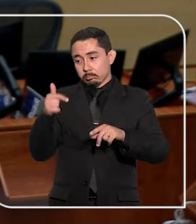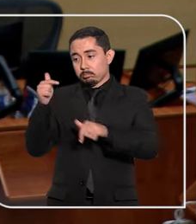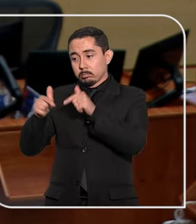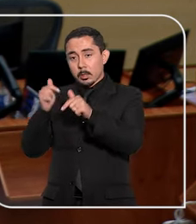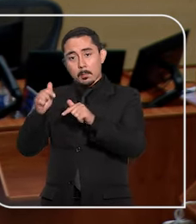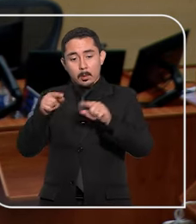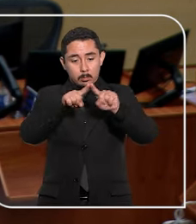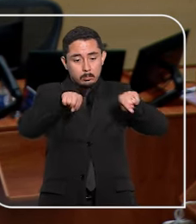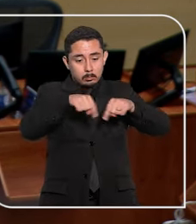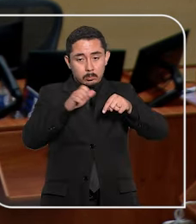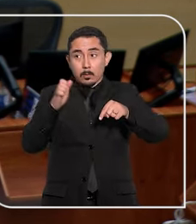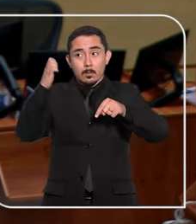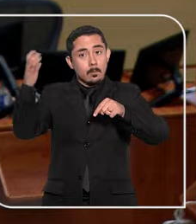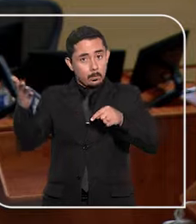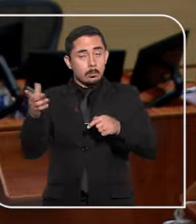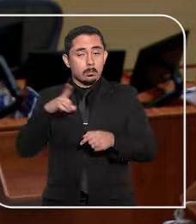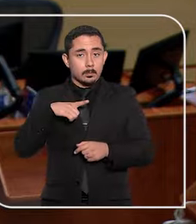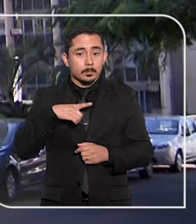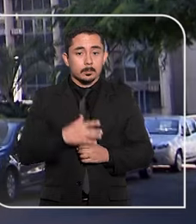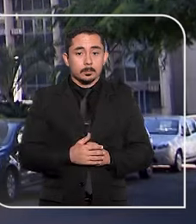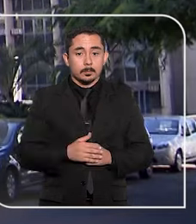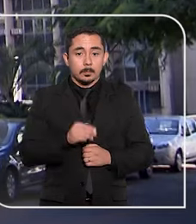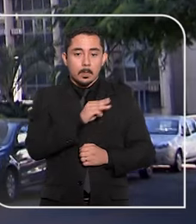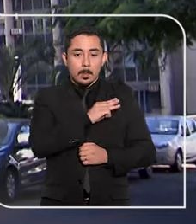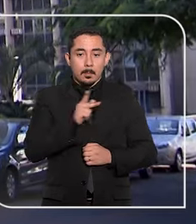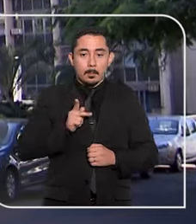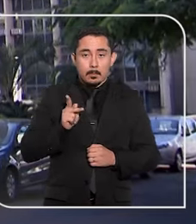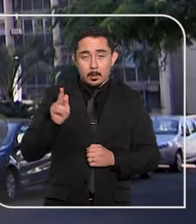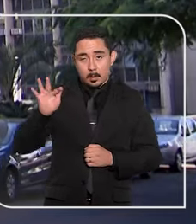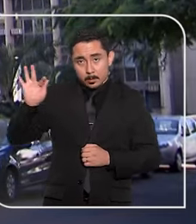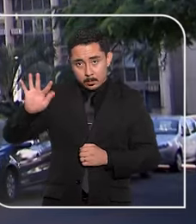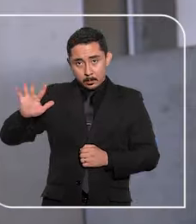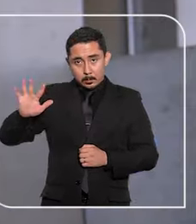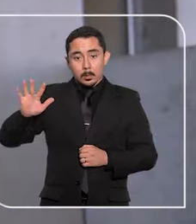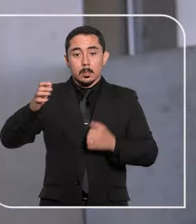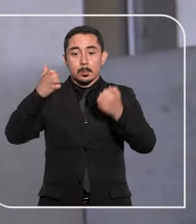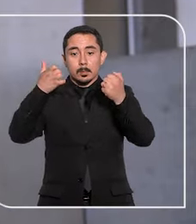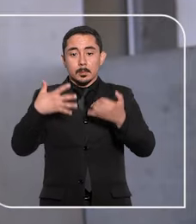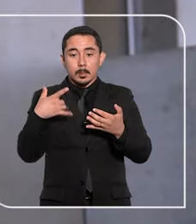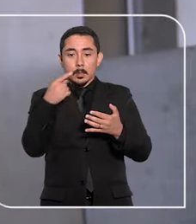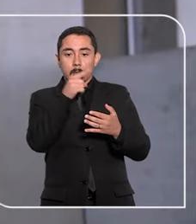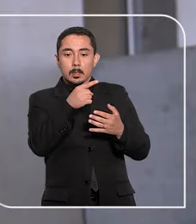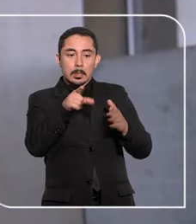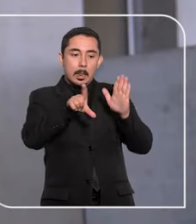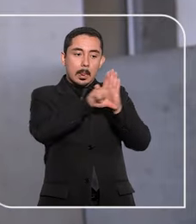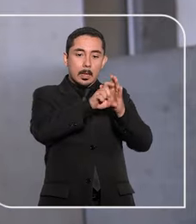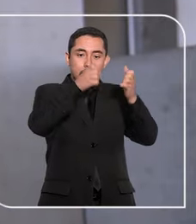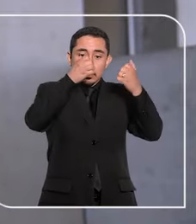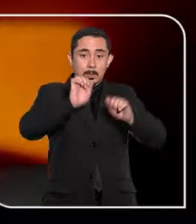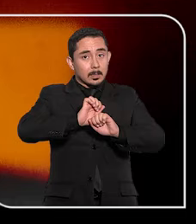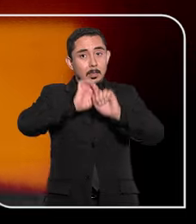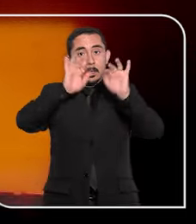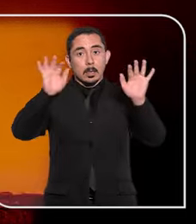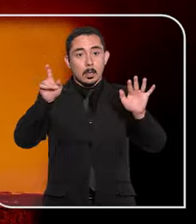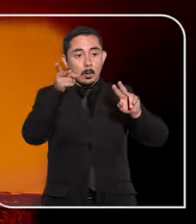celular durante o trabalho fora do presídio. Segundo o MPF, a lei prevê de forma expressa que comete falta grave o condenado à pena